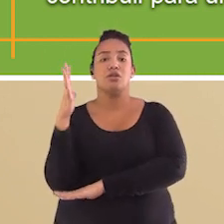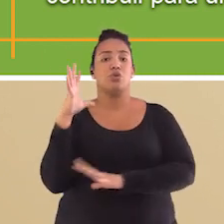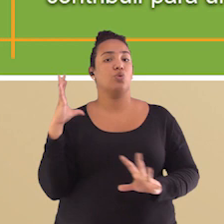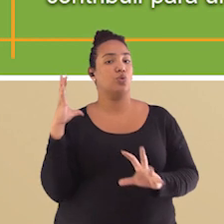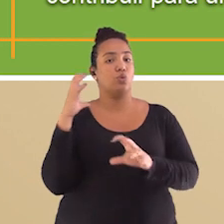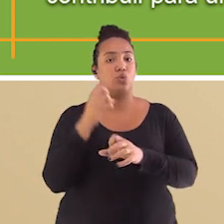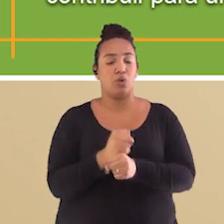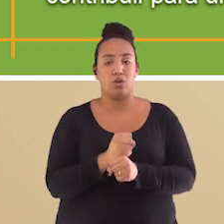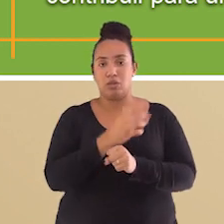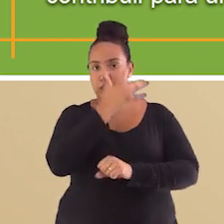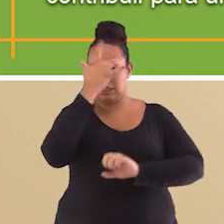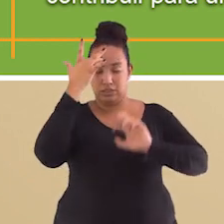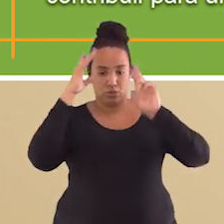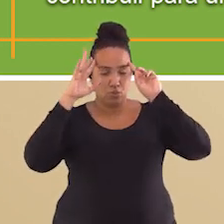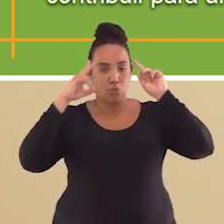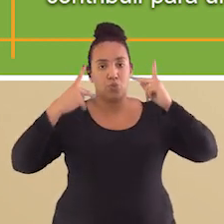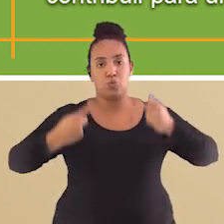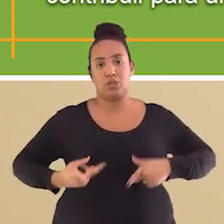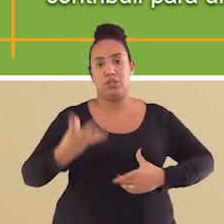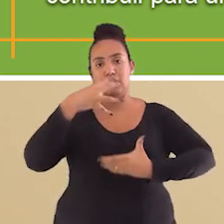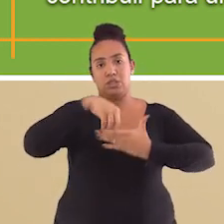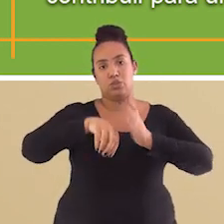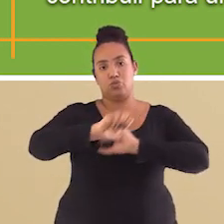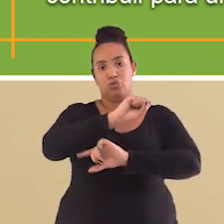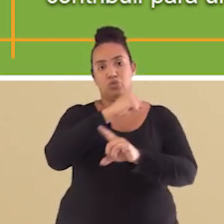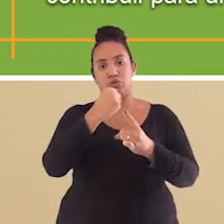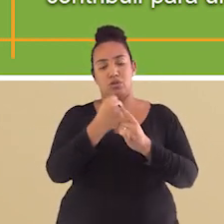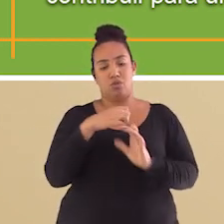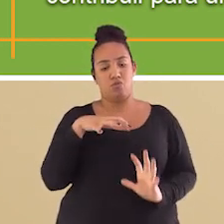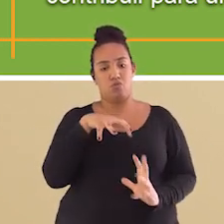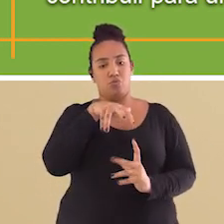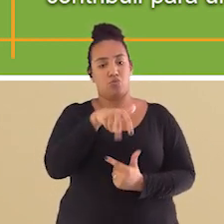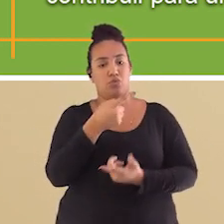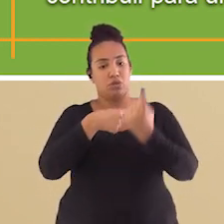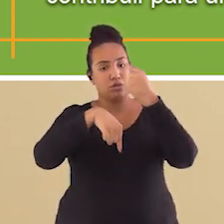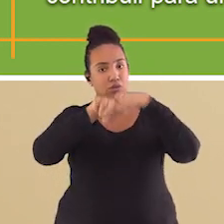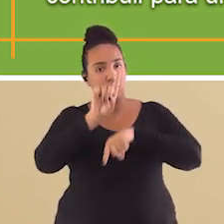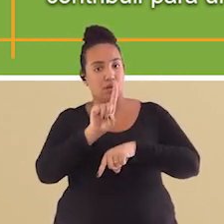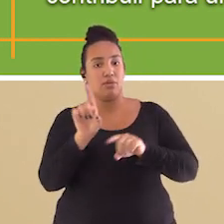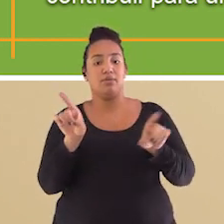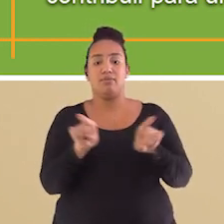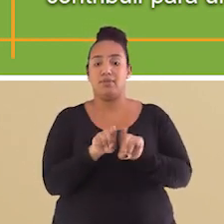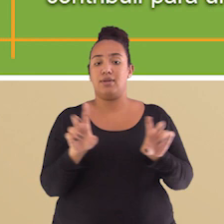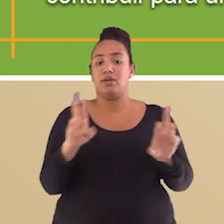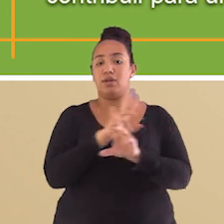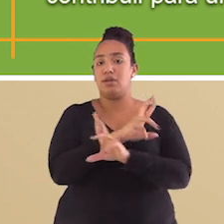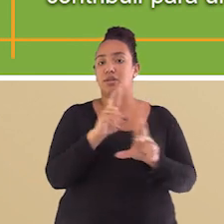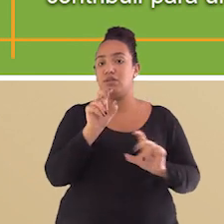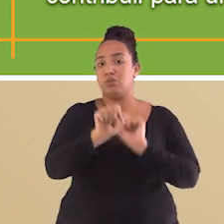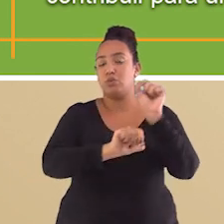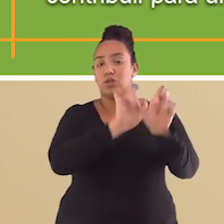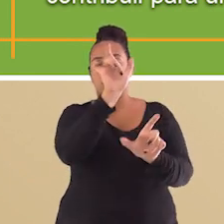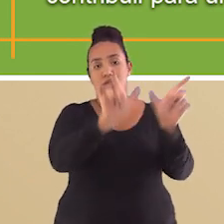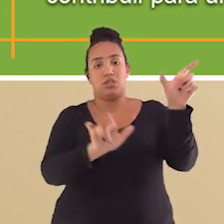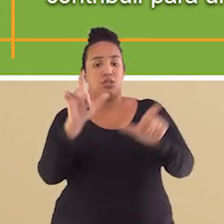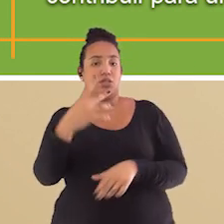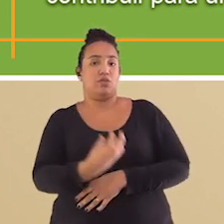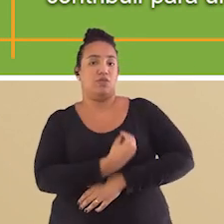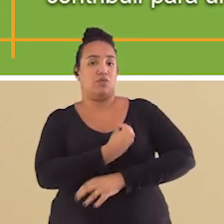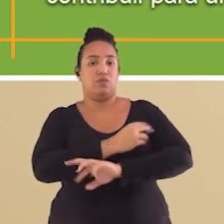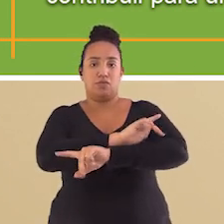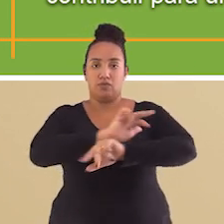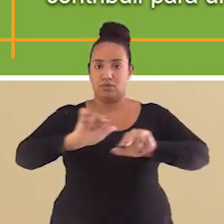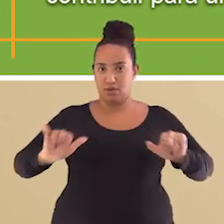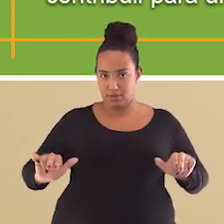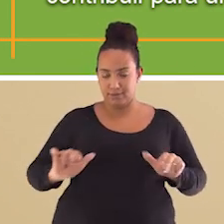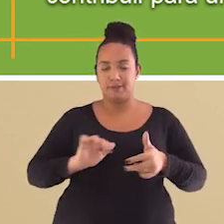ser humano em sociedade como agente de transformações do mundo em que vive, com relação essencial com os demais seres vivos e outros componentes